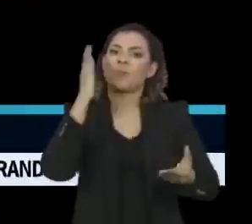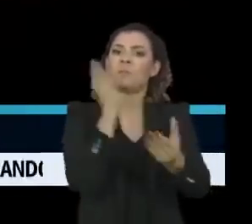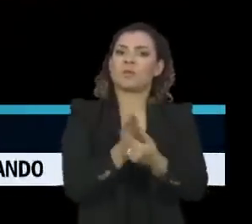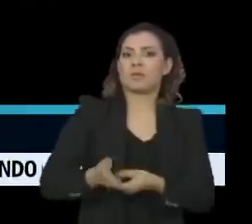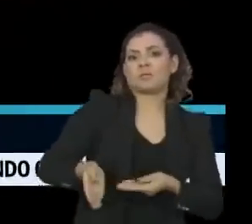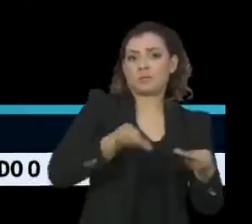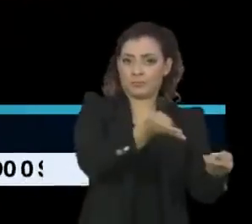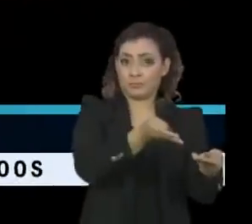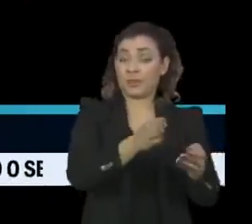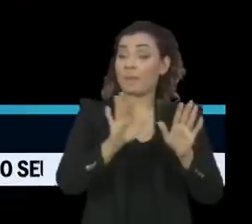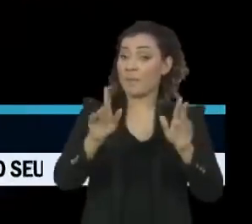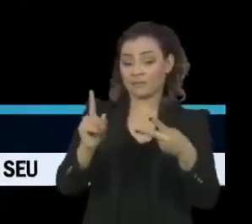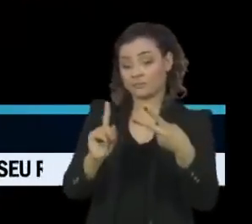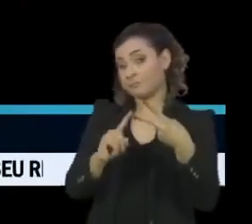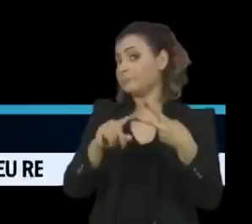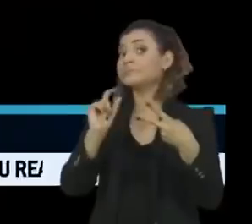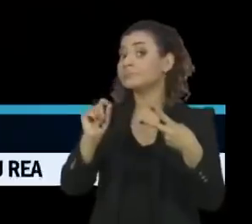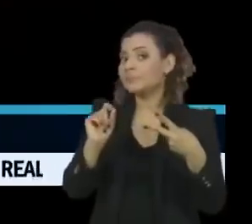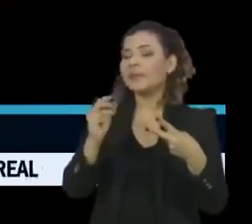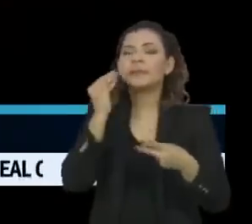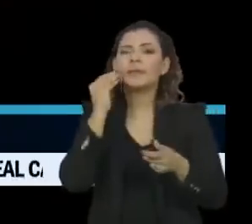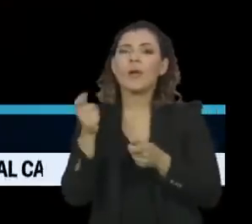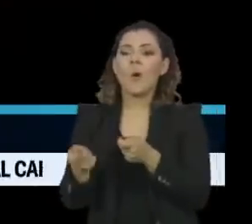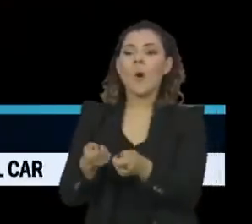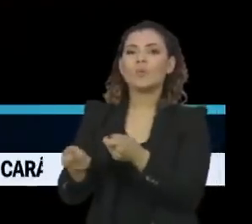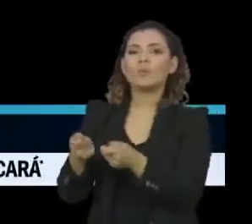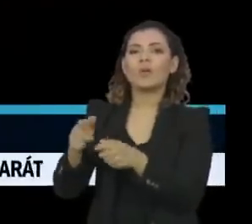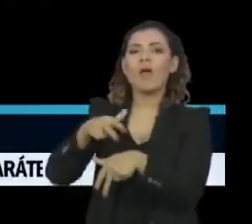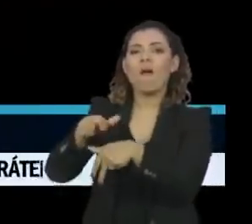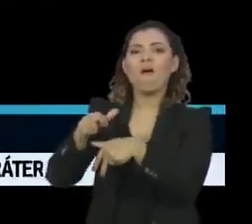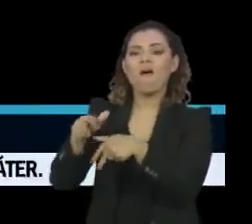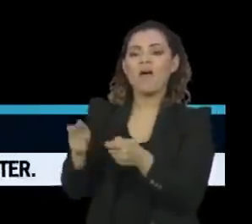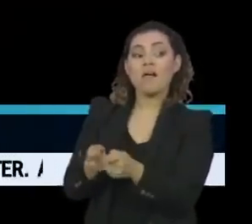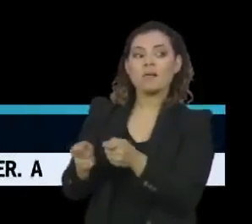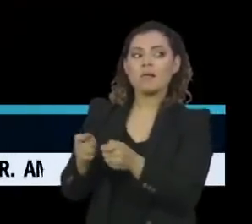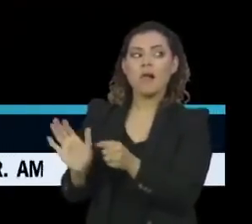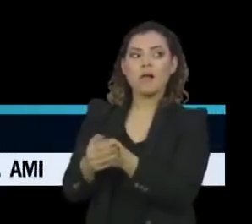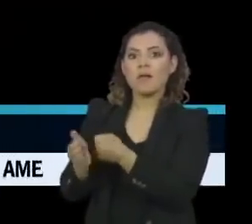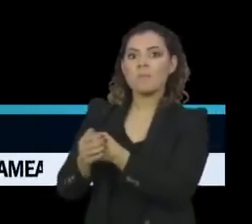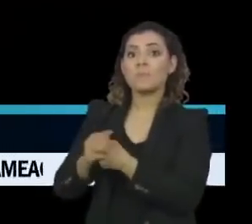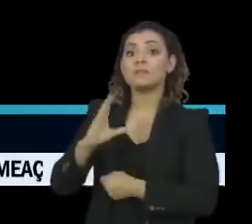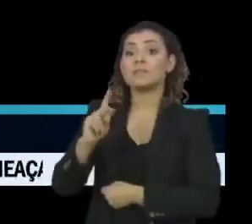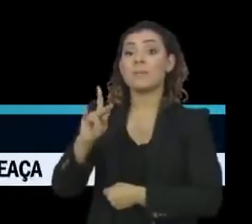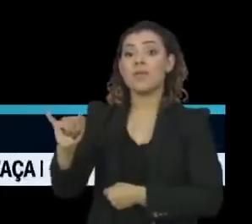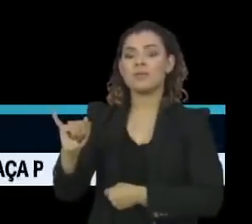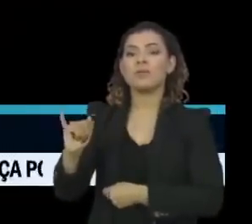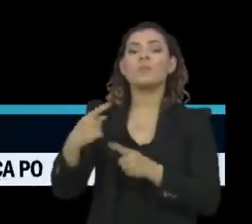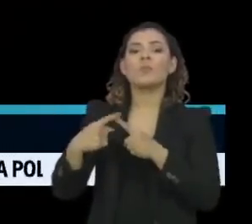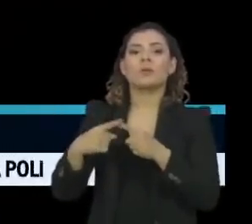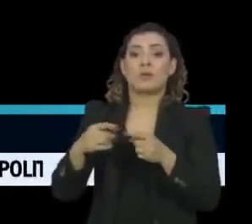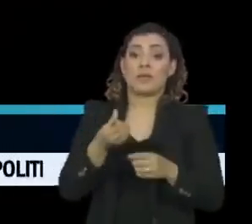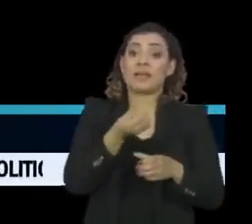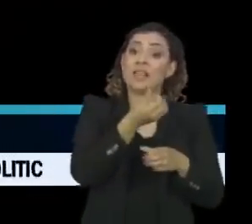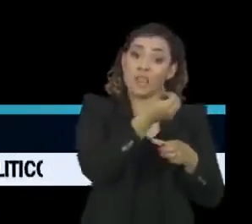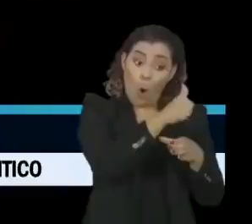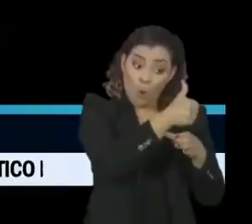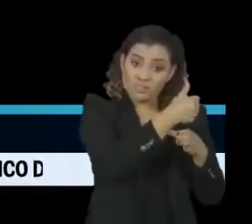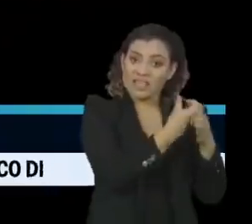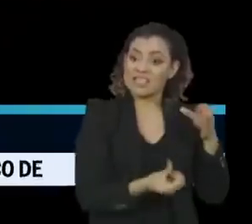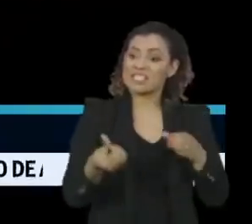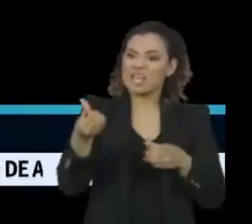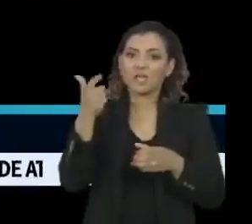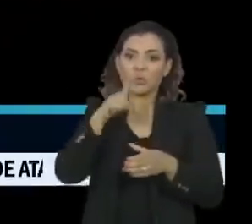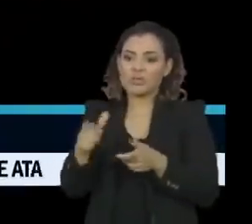contra seus membros. A segunda, tentar controlar a CPI da pandemia, ocupando pelo menos seis das onze cadeiras da comissão. E a